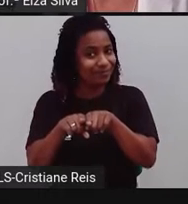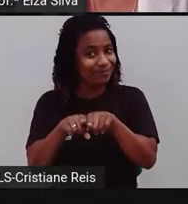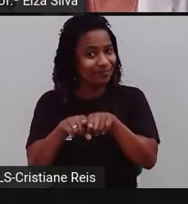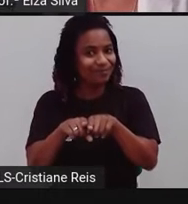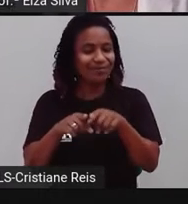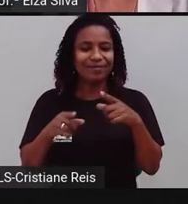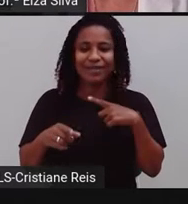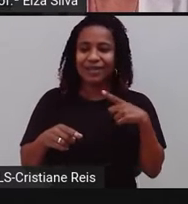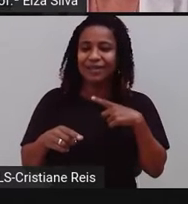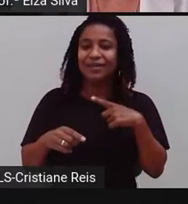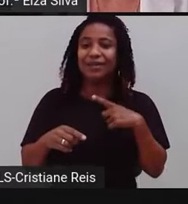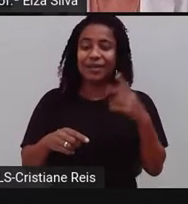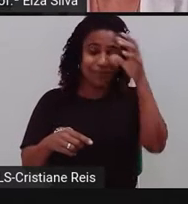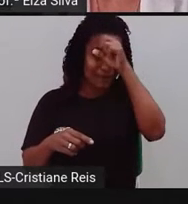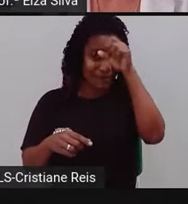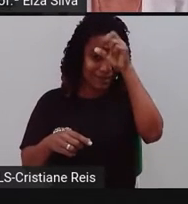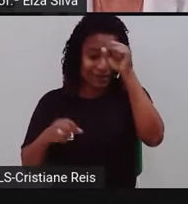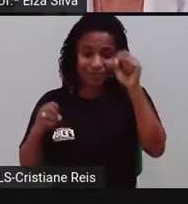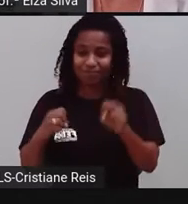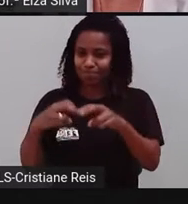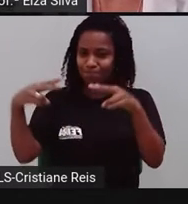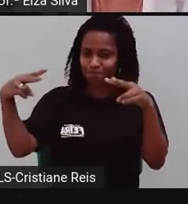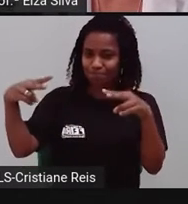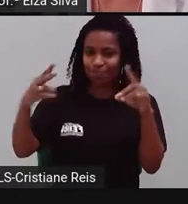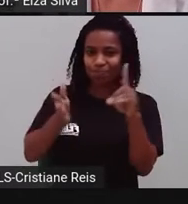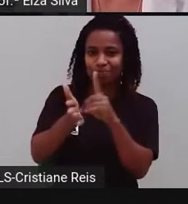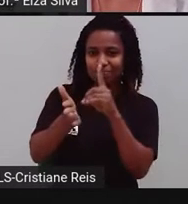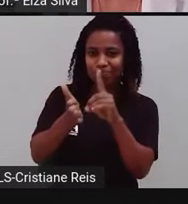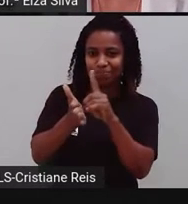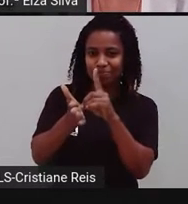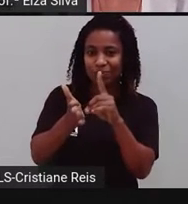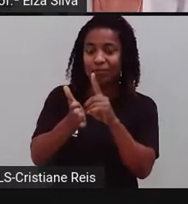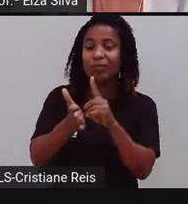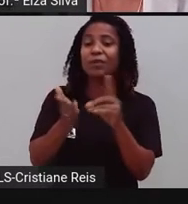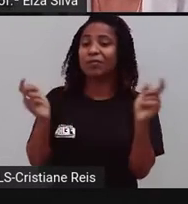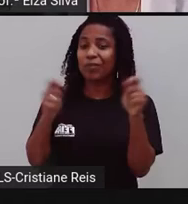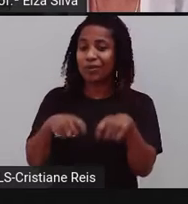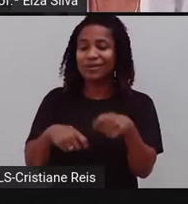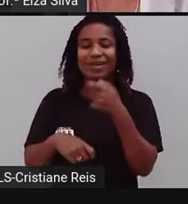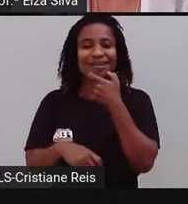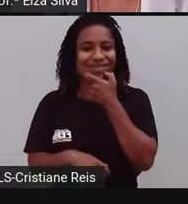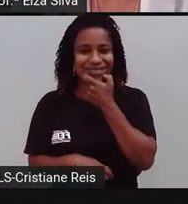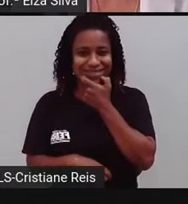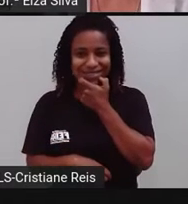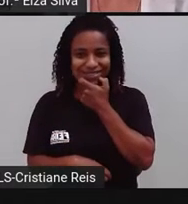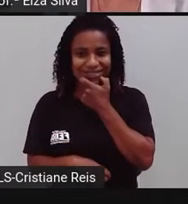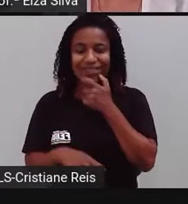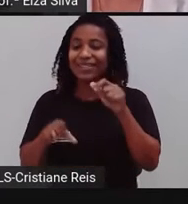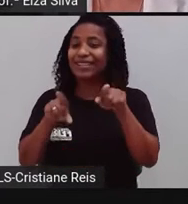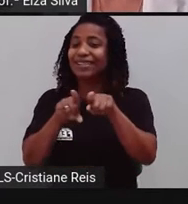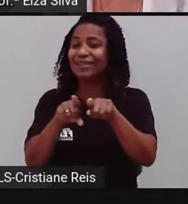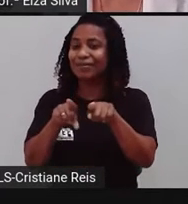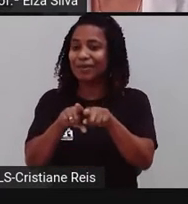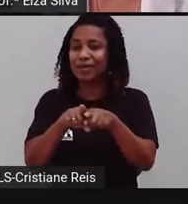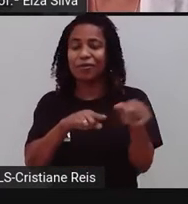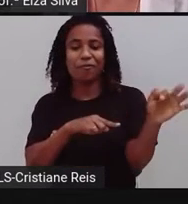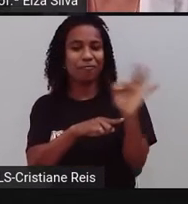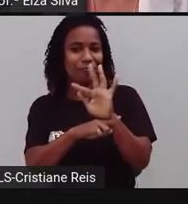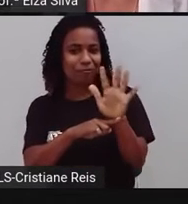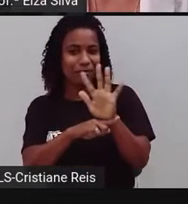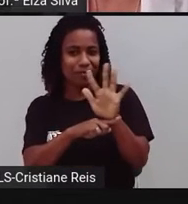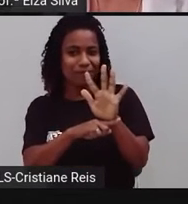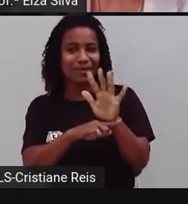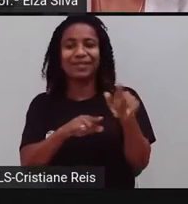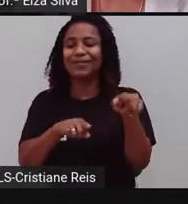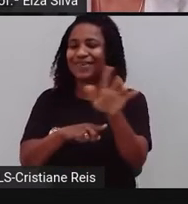digitais para a construção do repertório lexical da língua inglesa, como filmes e vídeos.